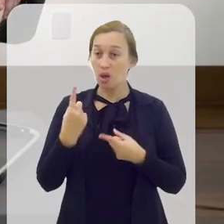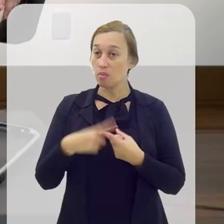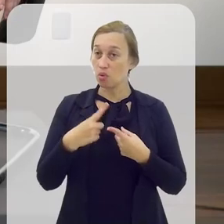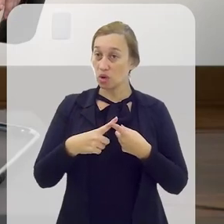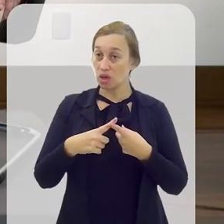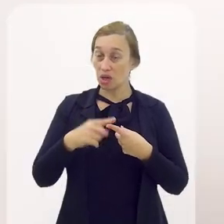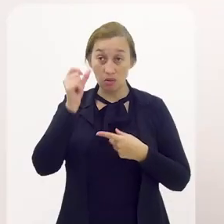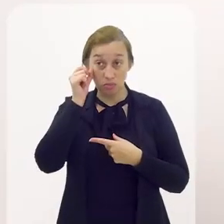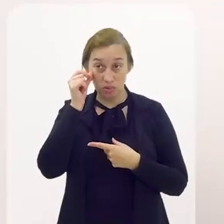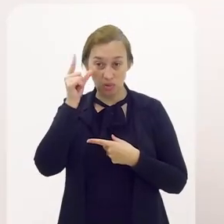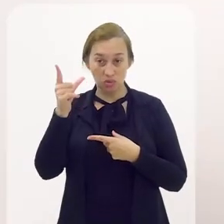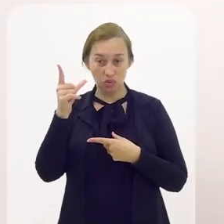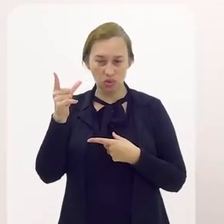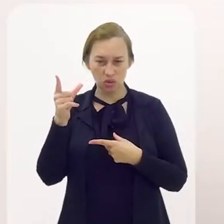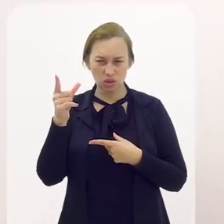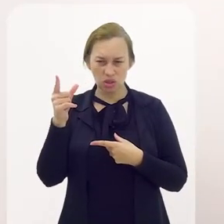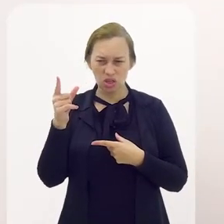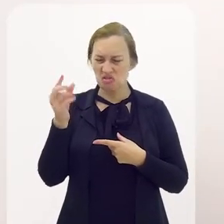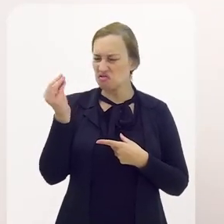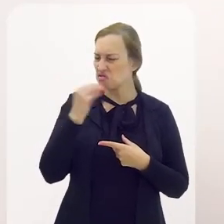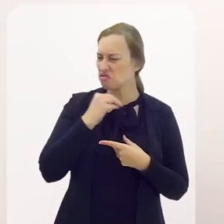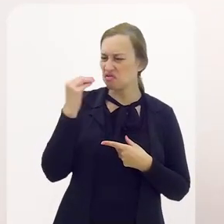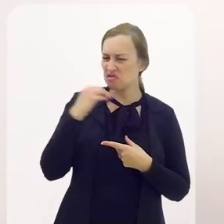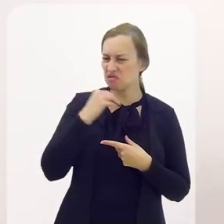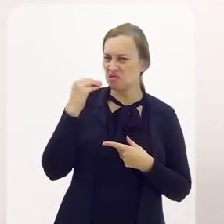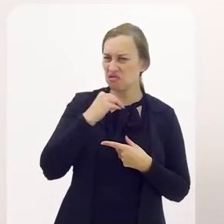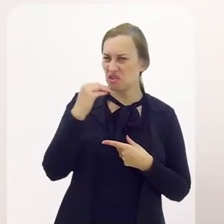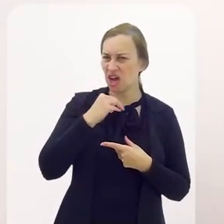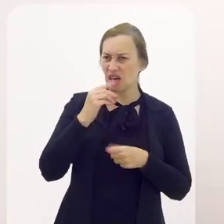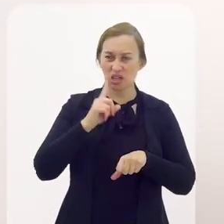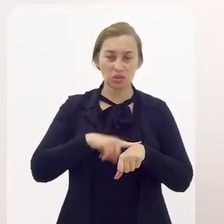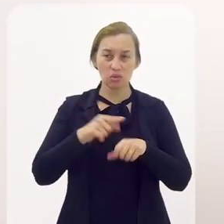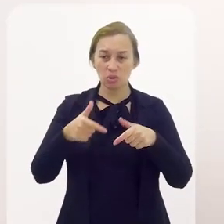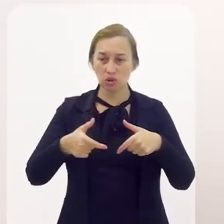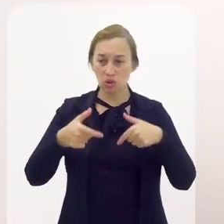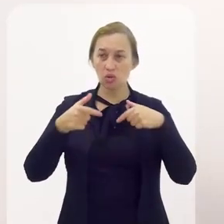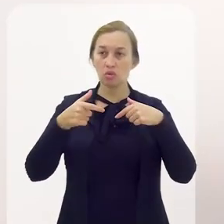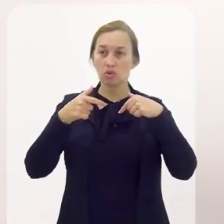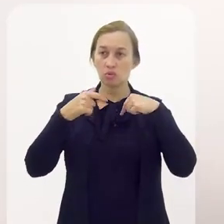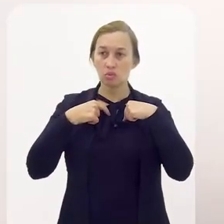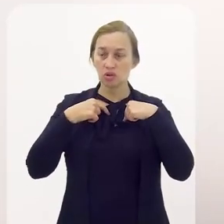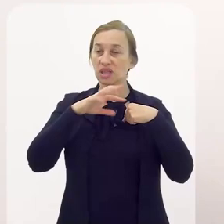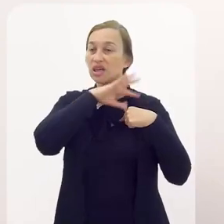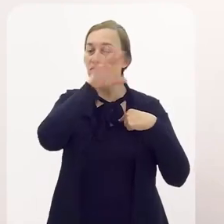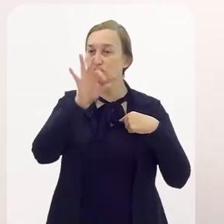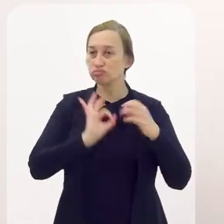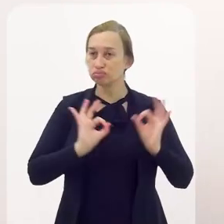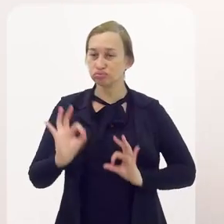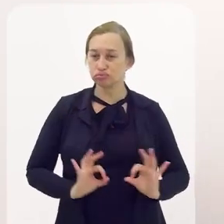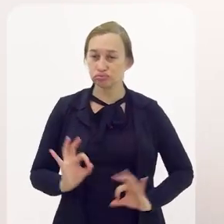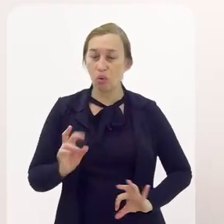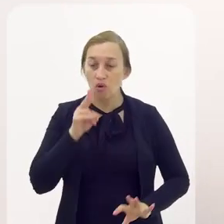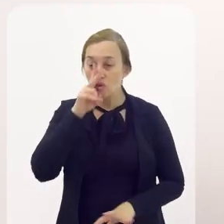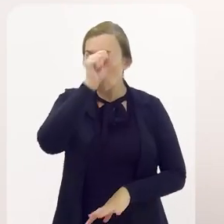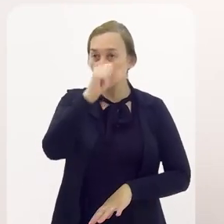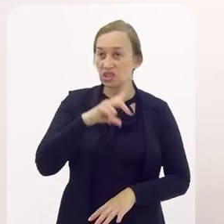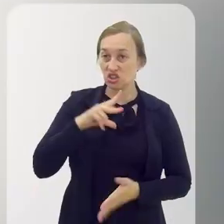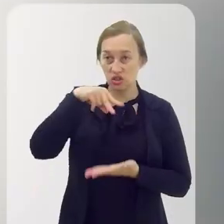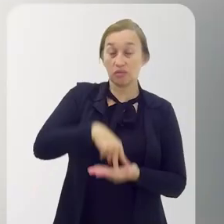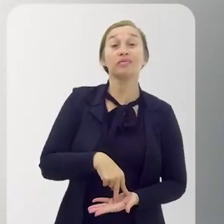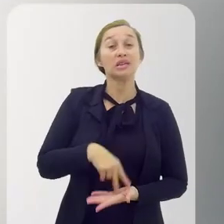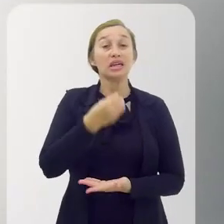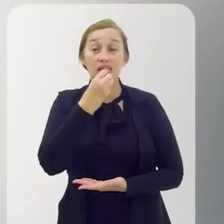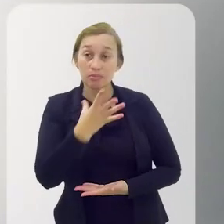Porque hoje eu levantei muito mal, a força não existia e eu estou aqui. Então, hoje ela me trouxe.